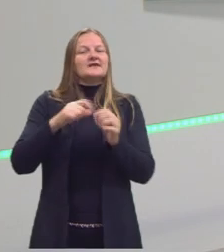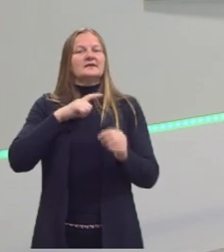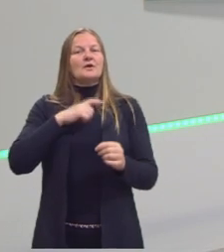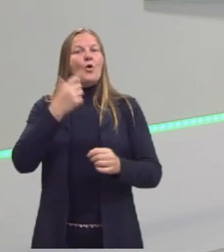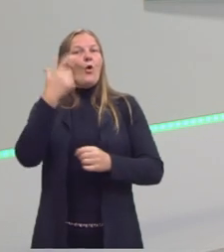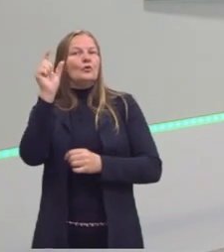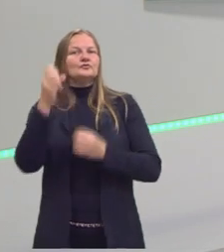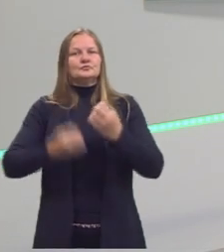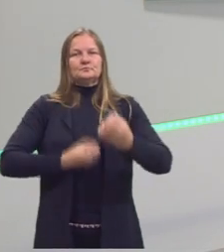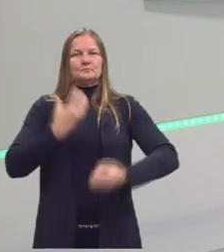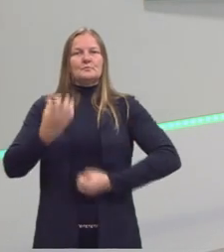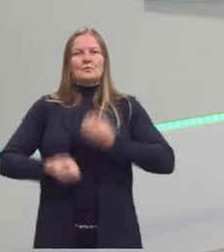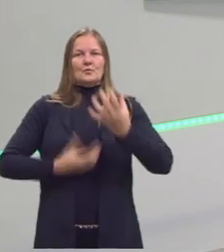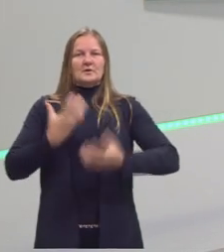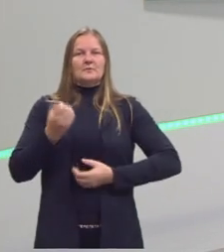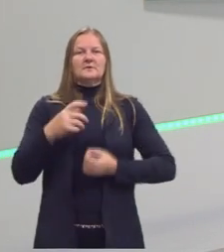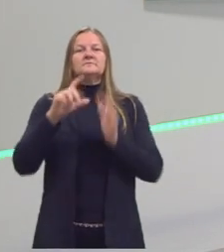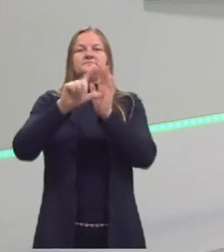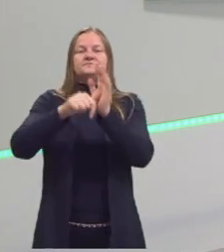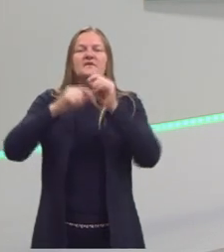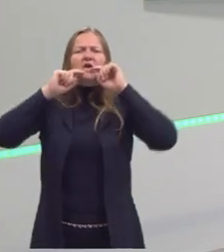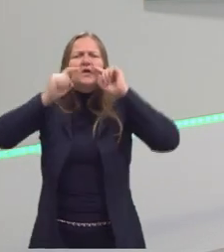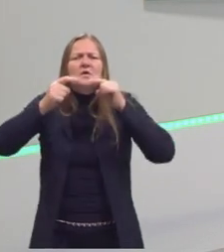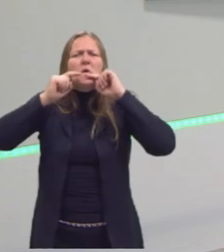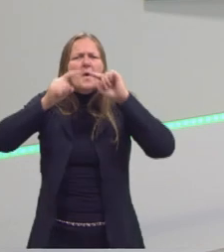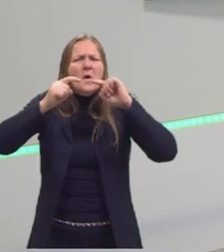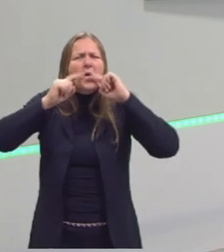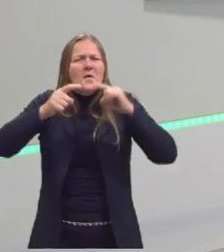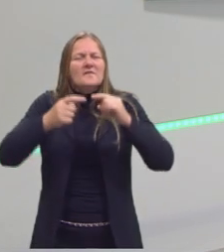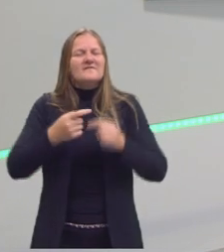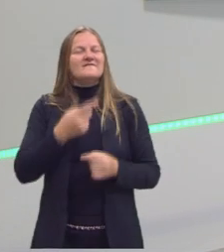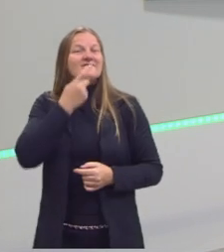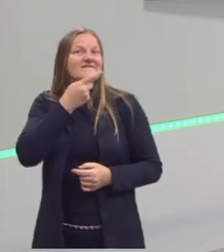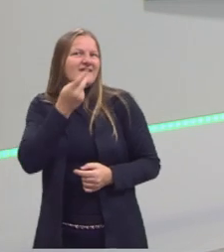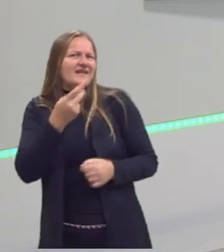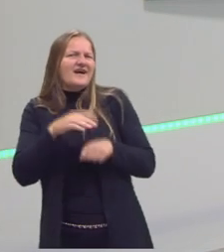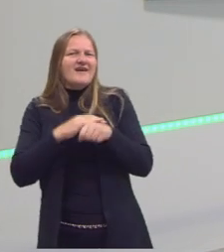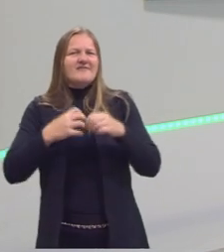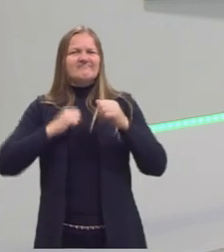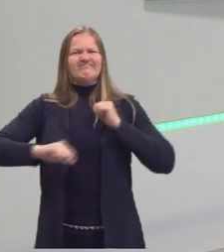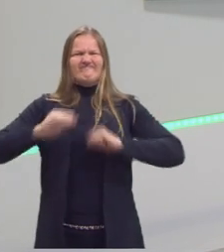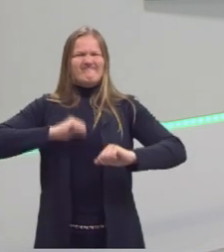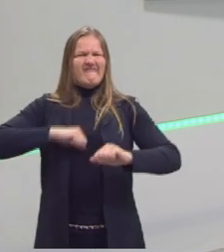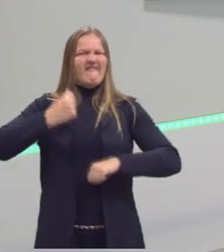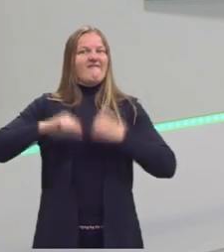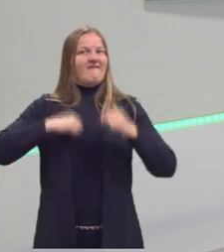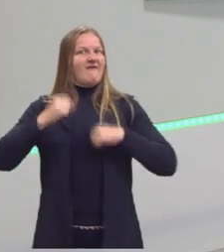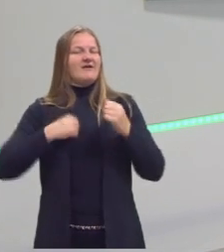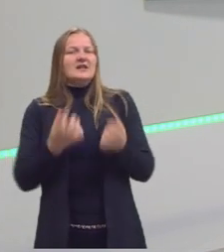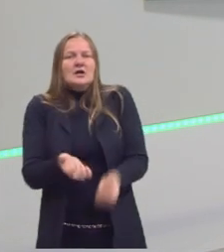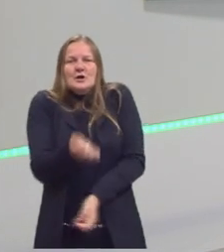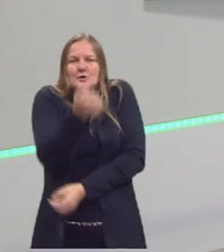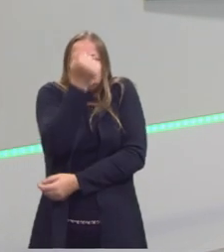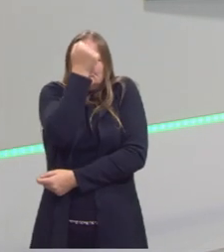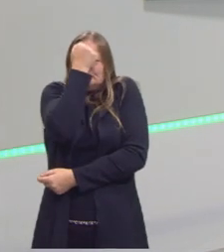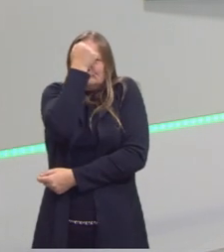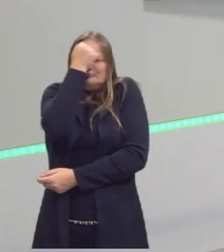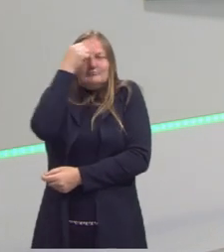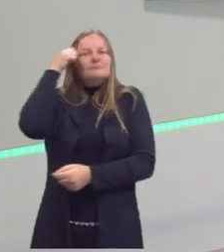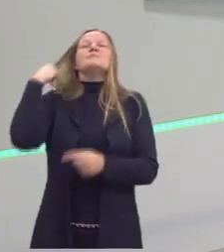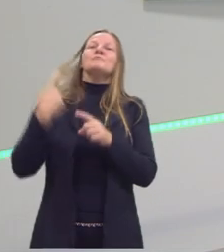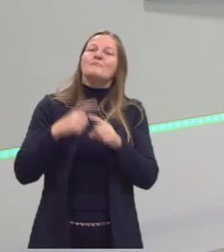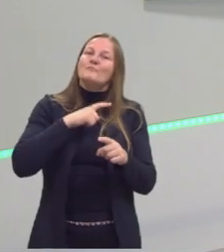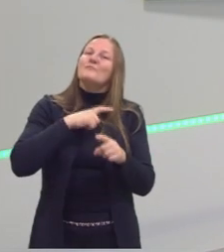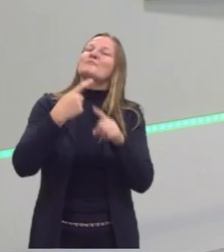poema, o qual depois de criticar, de falar, de ser rebelde, ele se arrepende, porque ainda